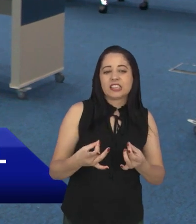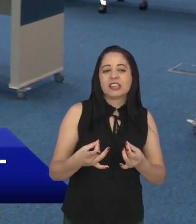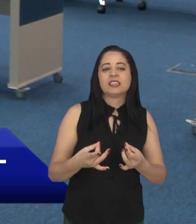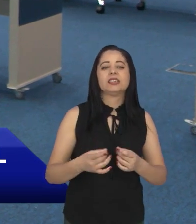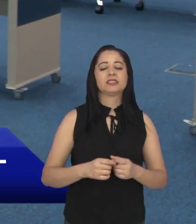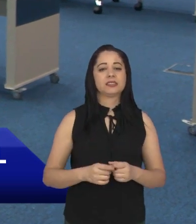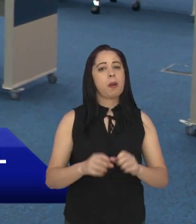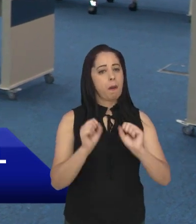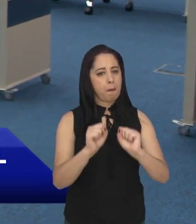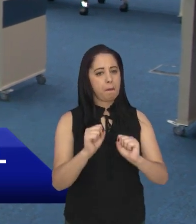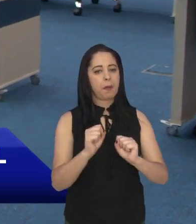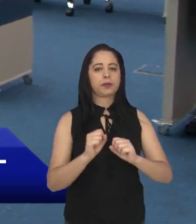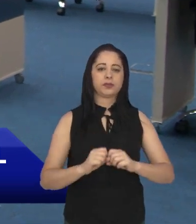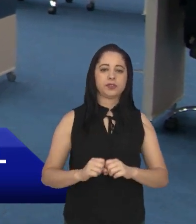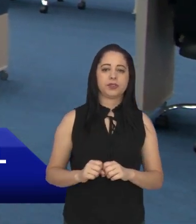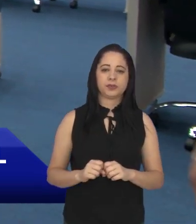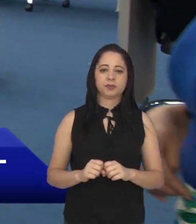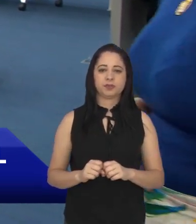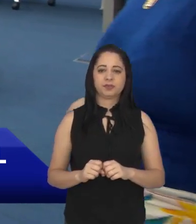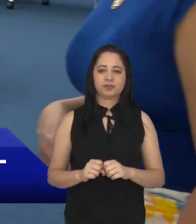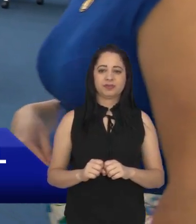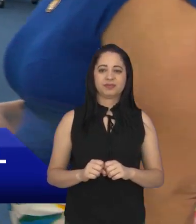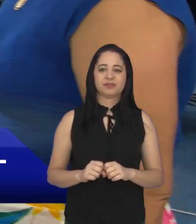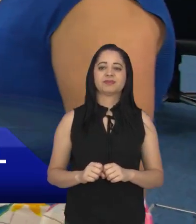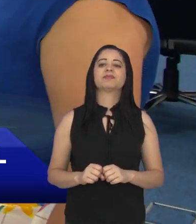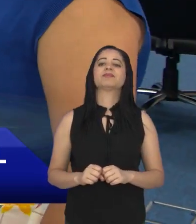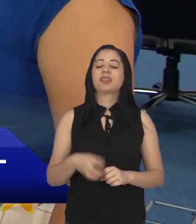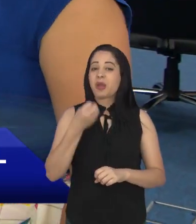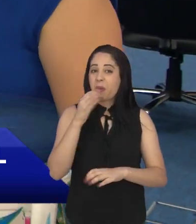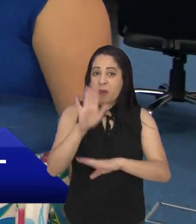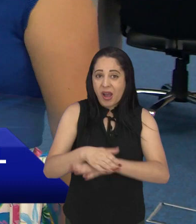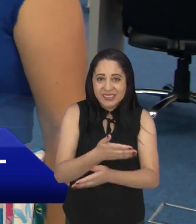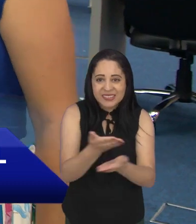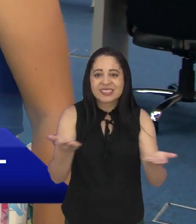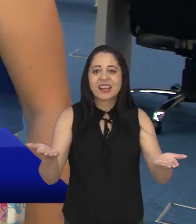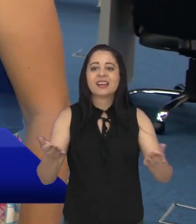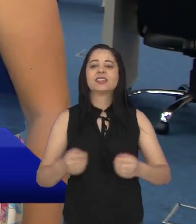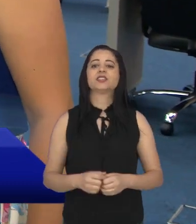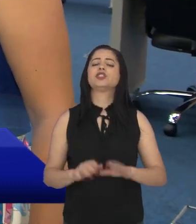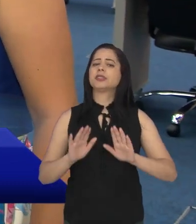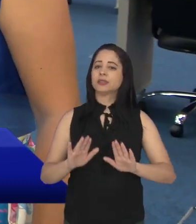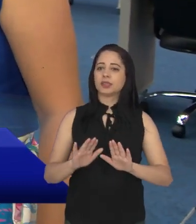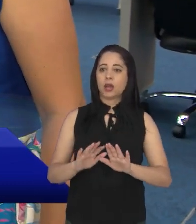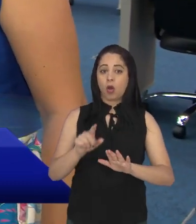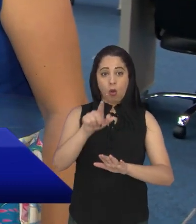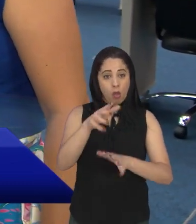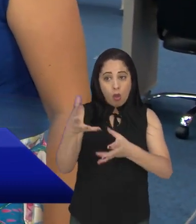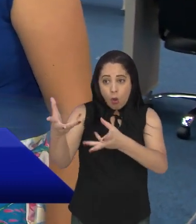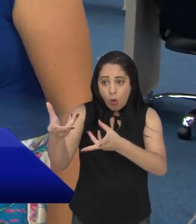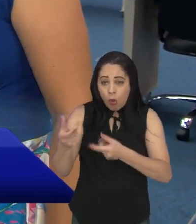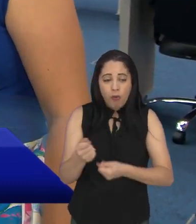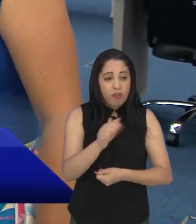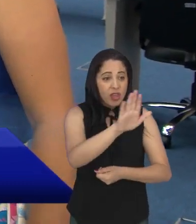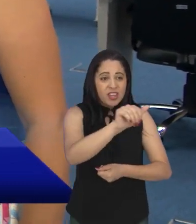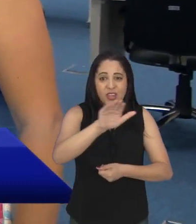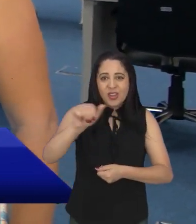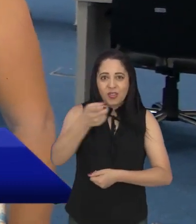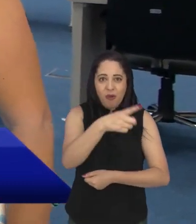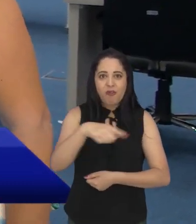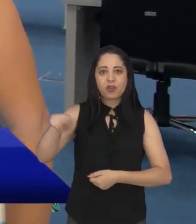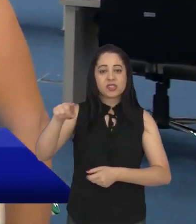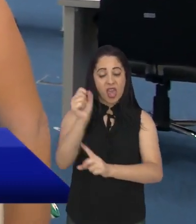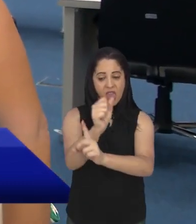Por favor, pode vir, Eunendes, faz o convite para o pessoal então. Boa tarde a todos. Então, fica esse convite